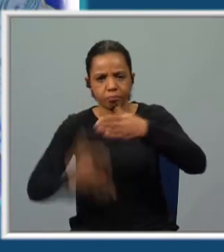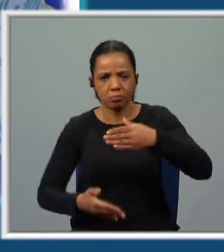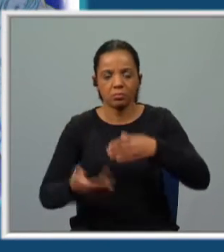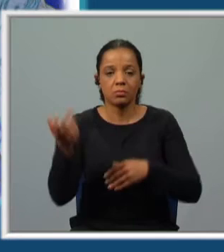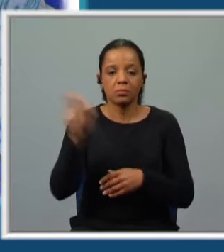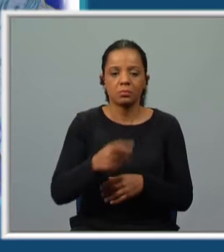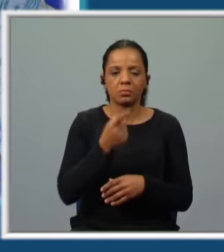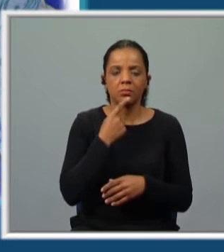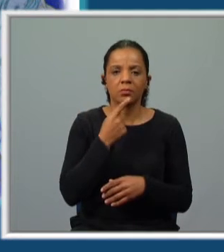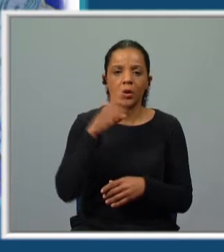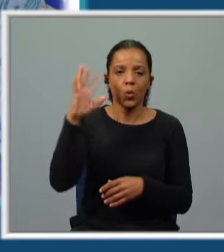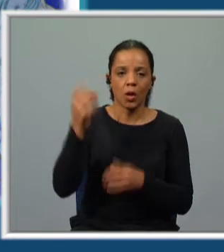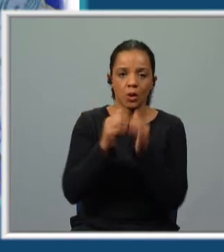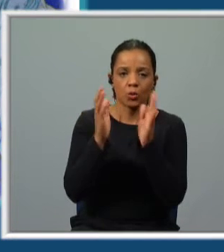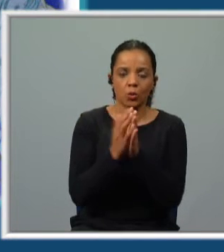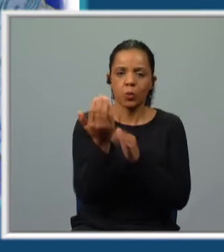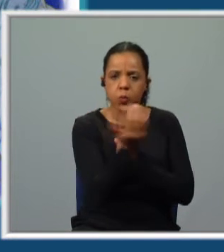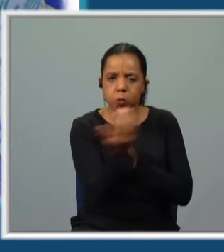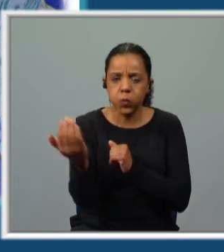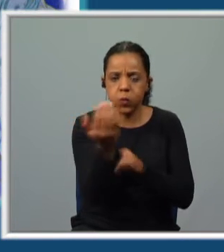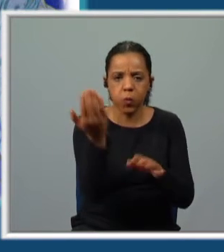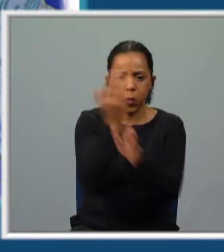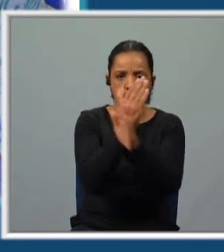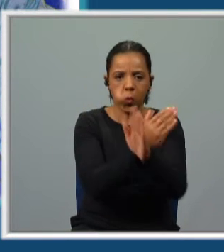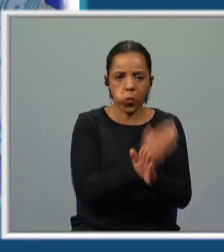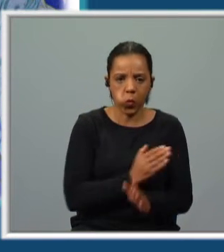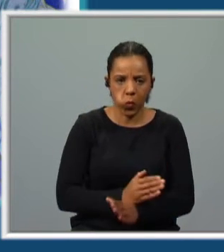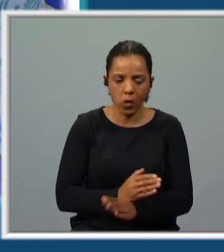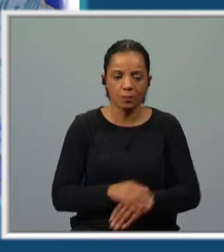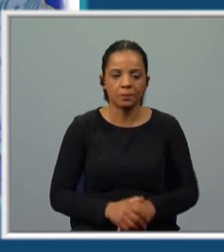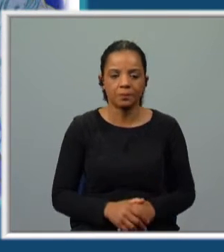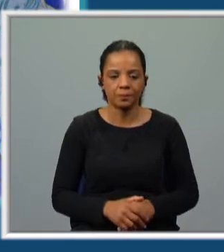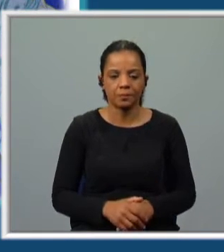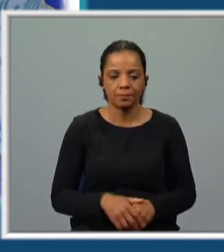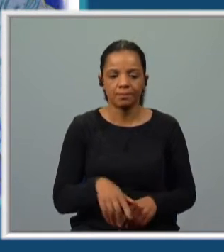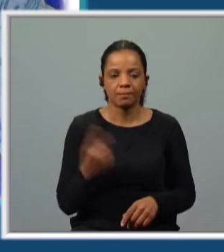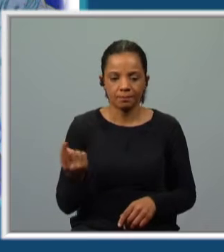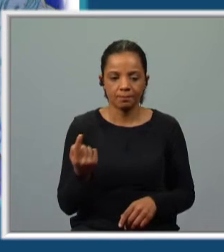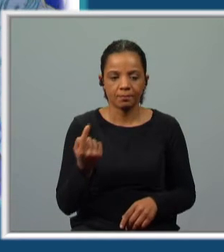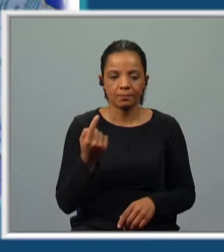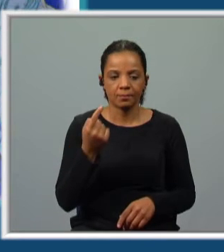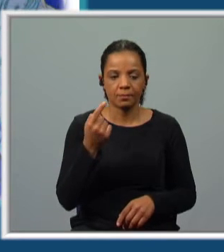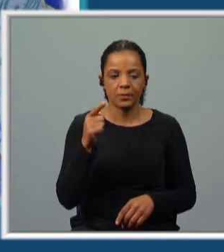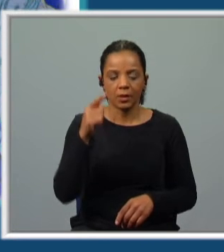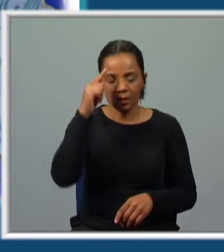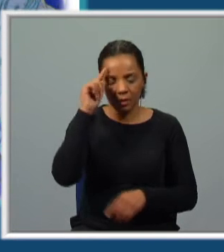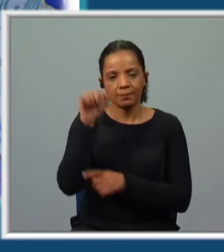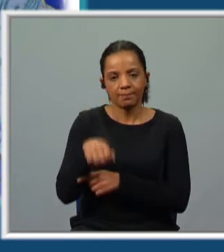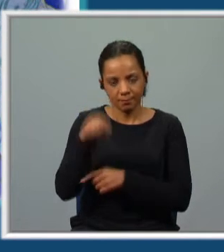só o percebemos quando todas as velas ficaram cruzadas. Nos mastros. Manuel sacudindo a cabeça. Eu bem sei.